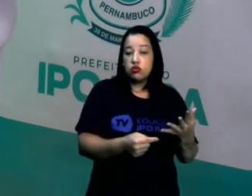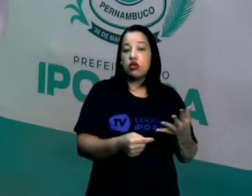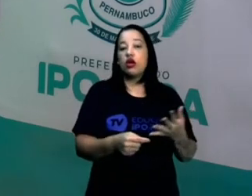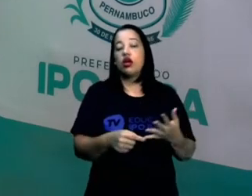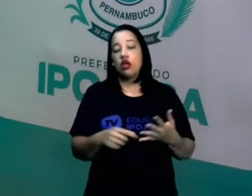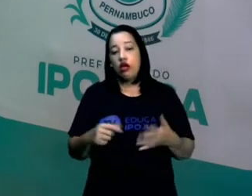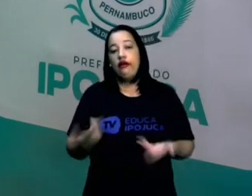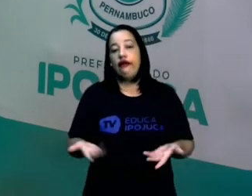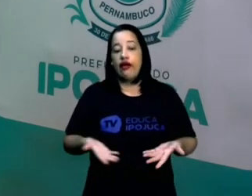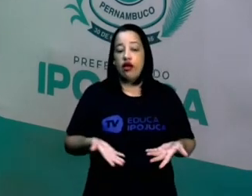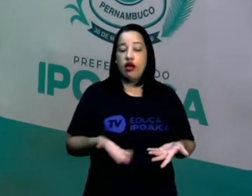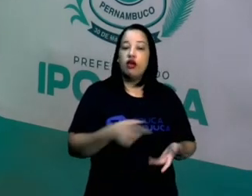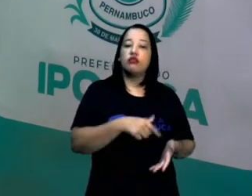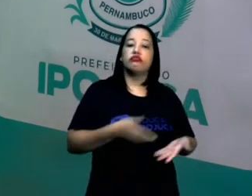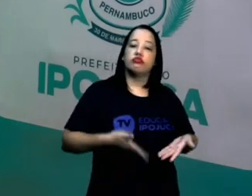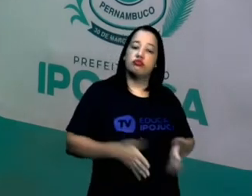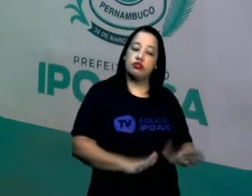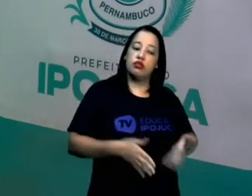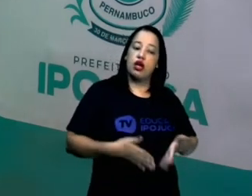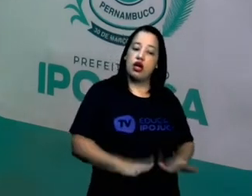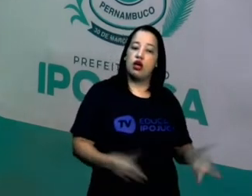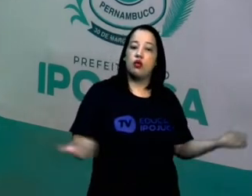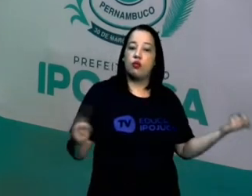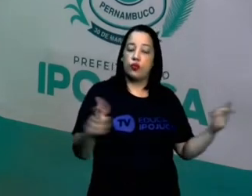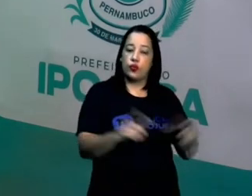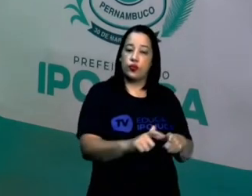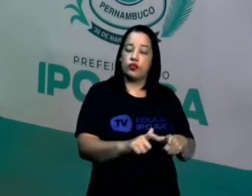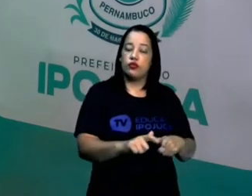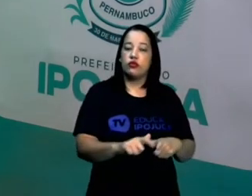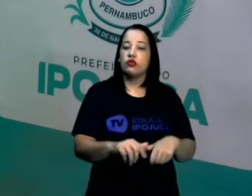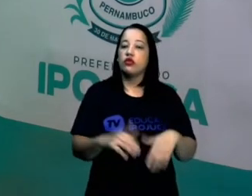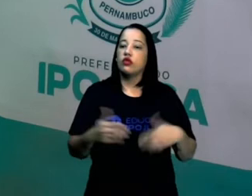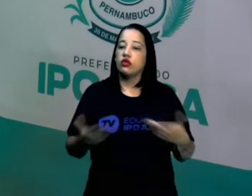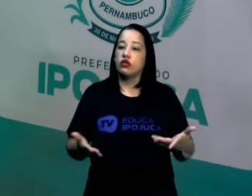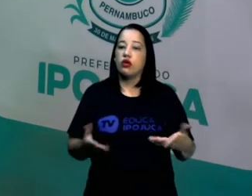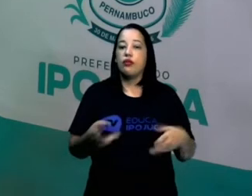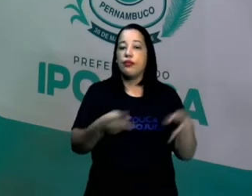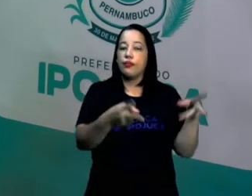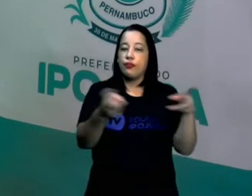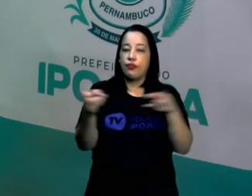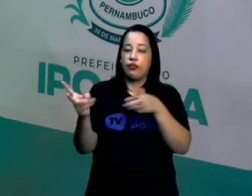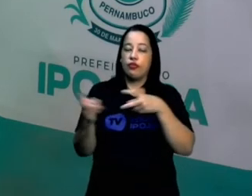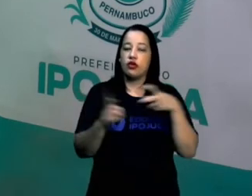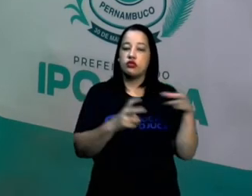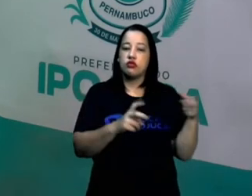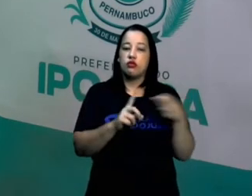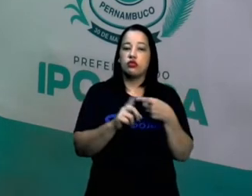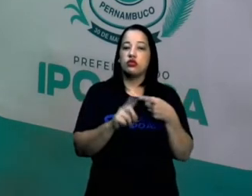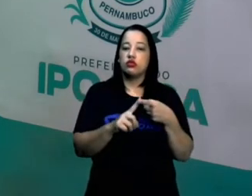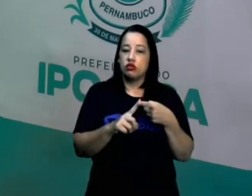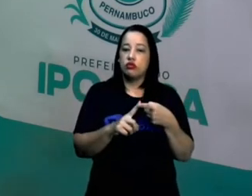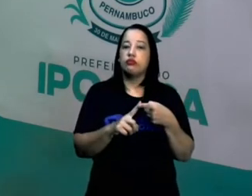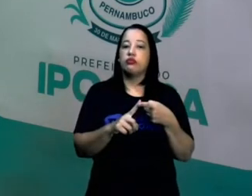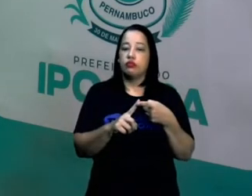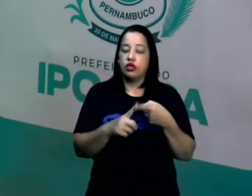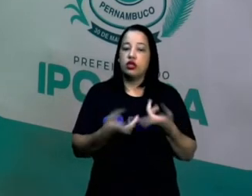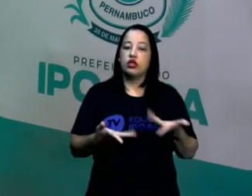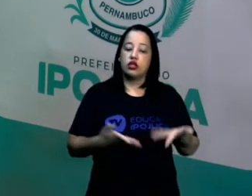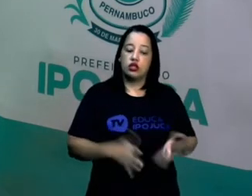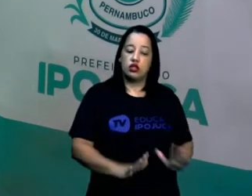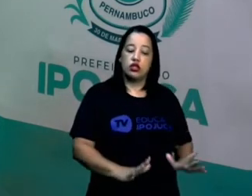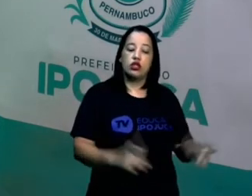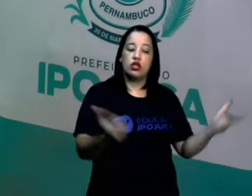taxa de natalidade diminuir, da mesma forma que a gente percebe essa diminuição na taxa de natalidade.